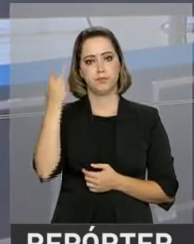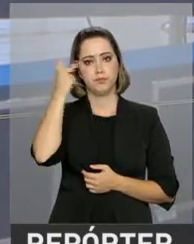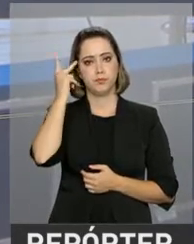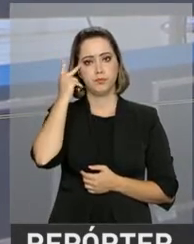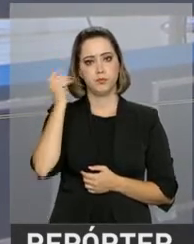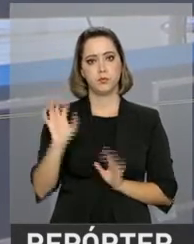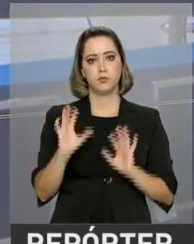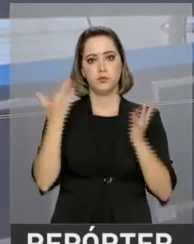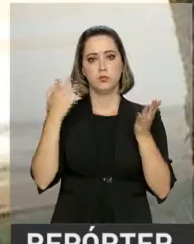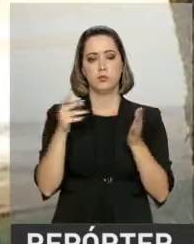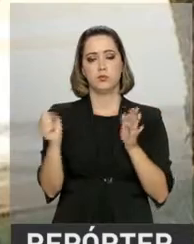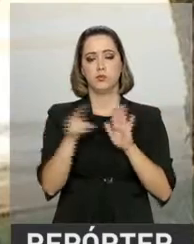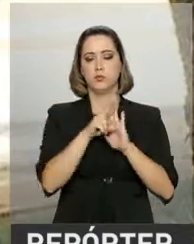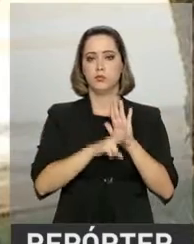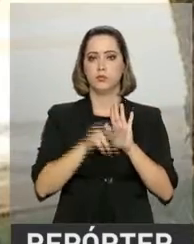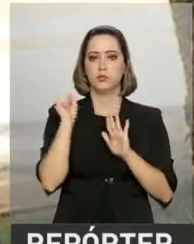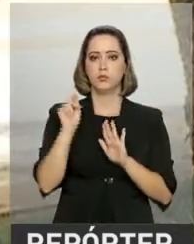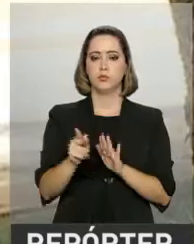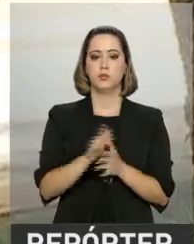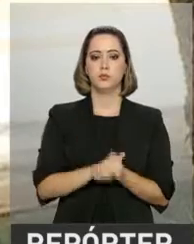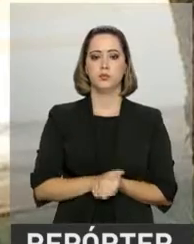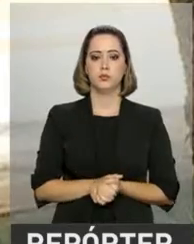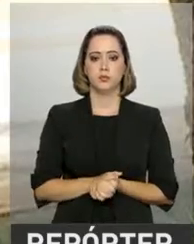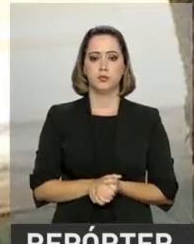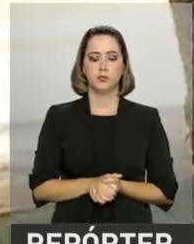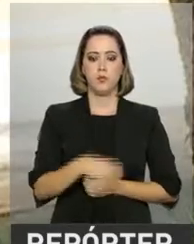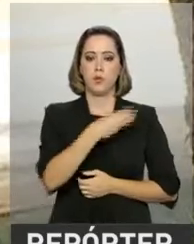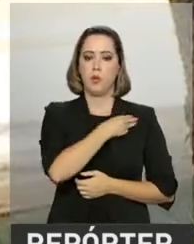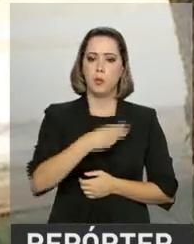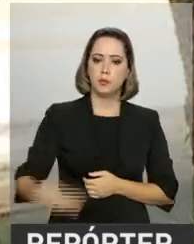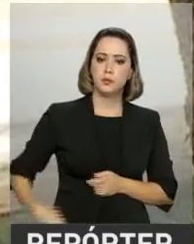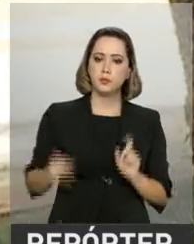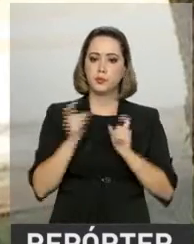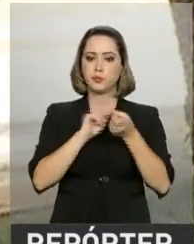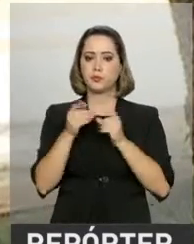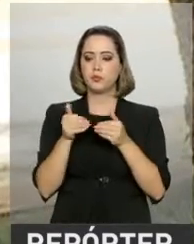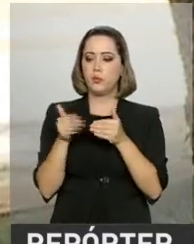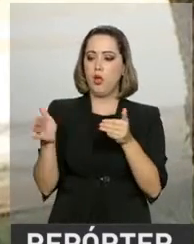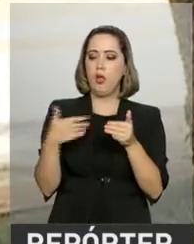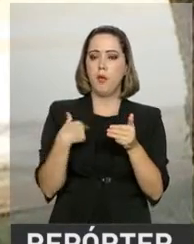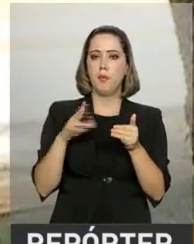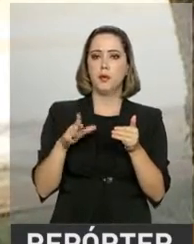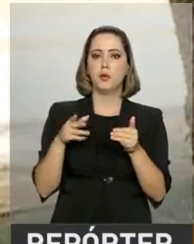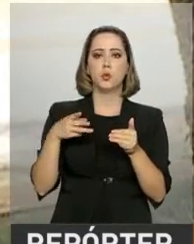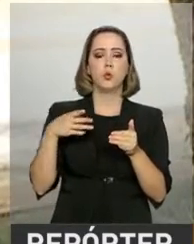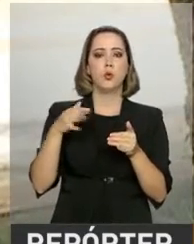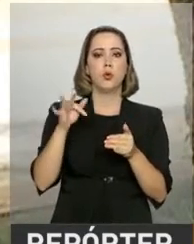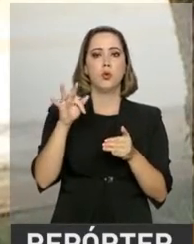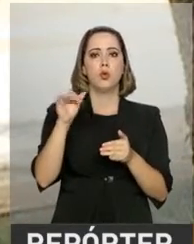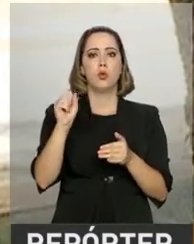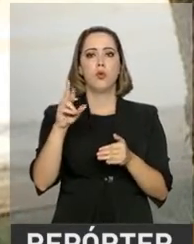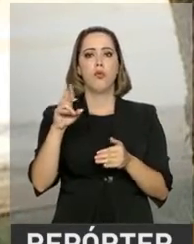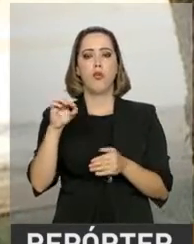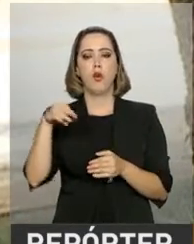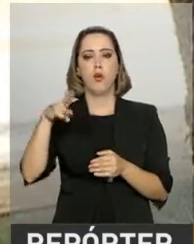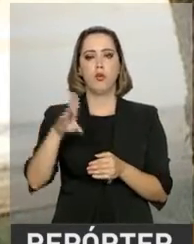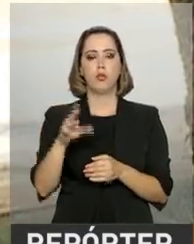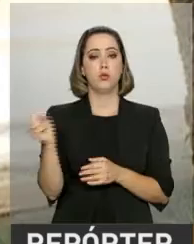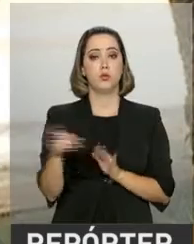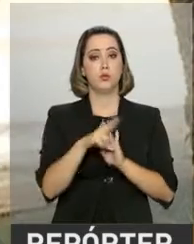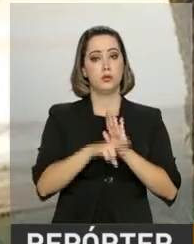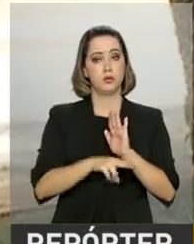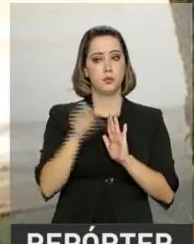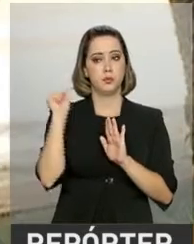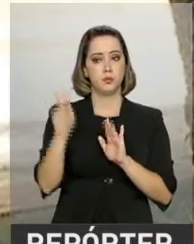Previdência. O ministro da Fazenda fez a abertura do Fórum Reforma da Previdência e sabendo da importância do